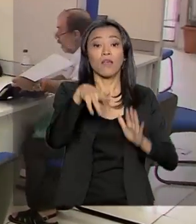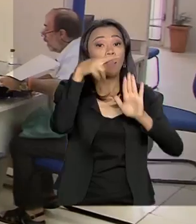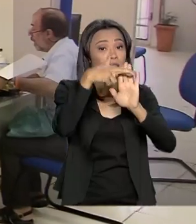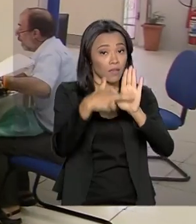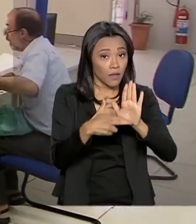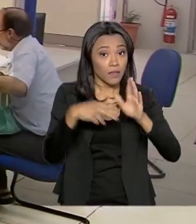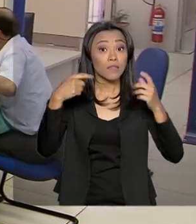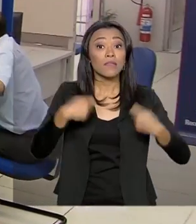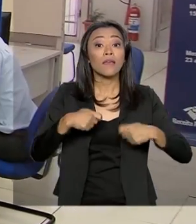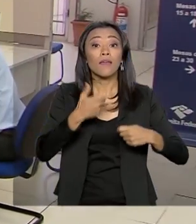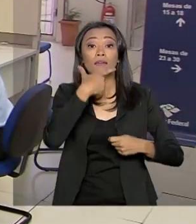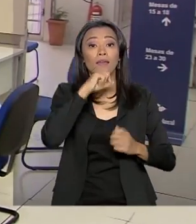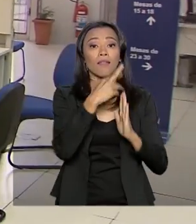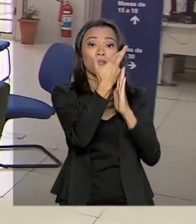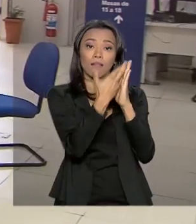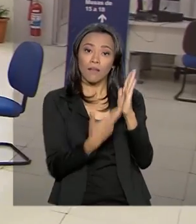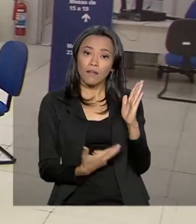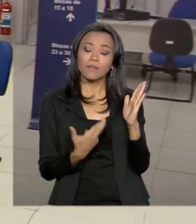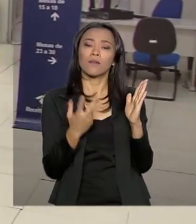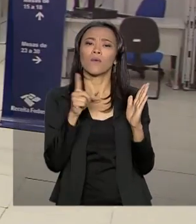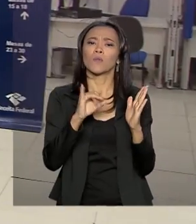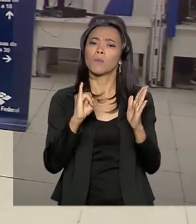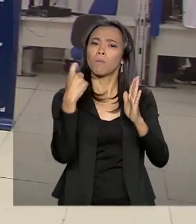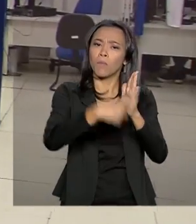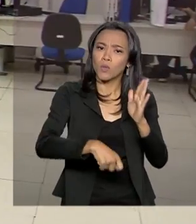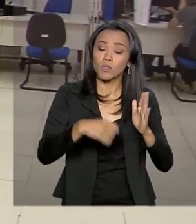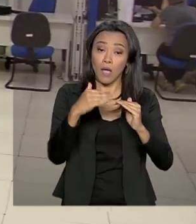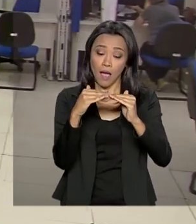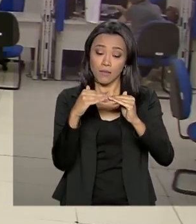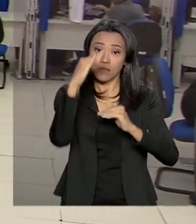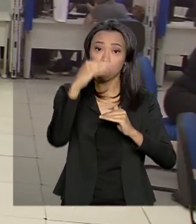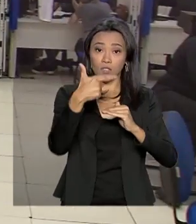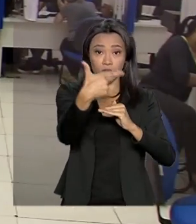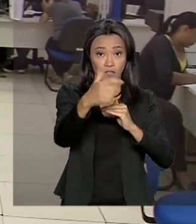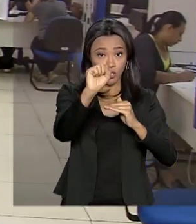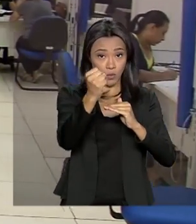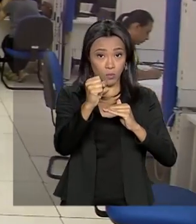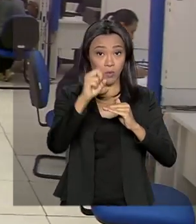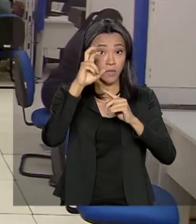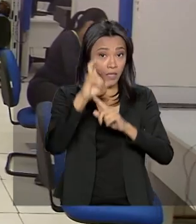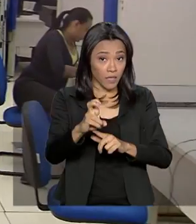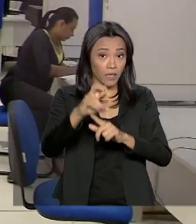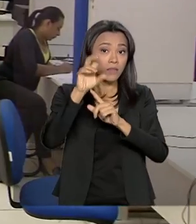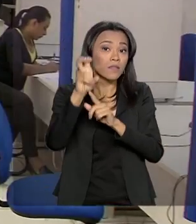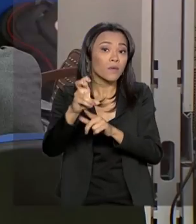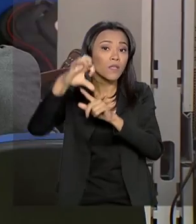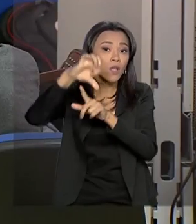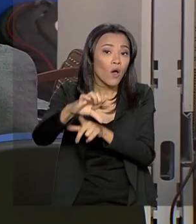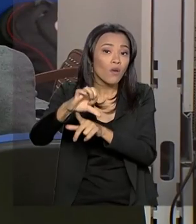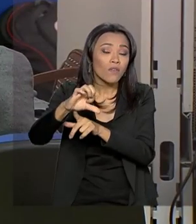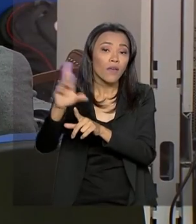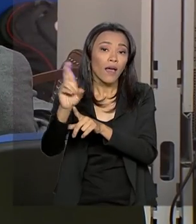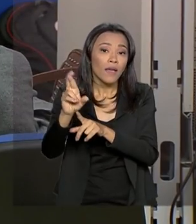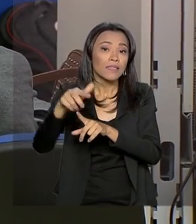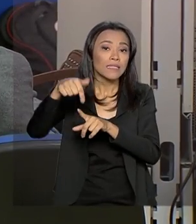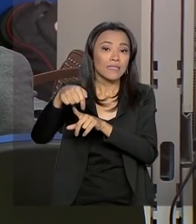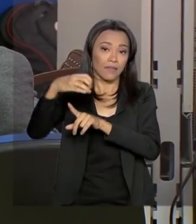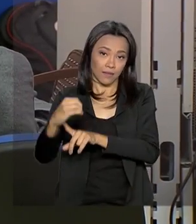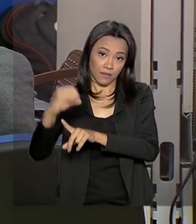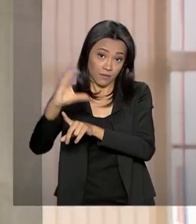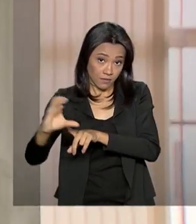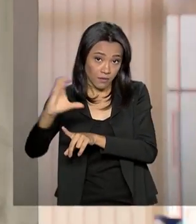declarar o imposto de renda quem teve rendimentos acima de R$ 28.559,70.